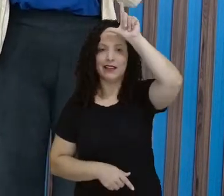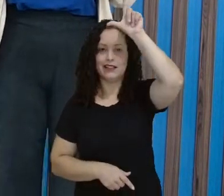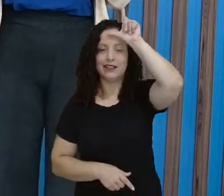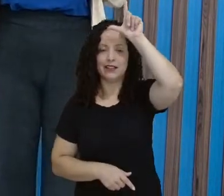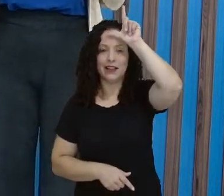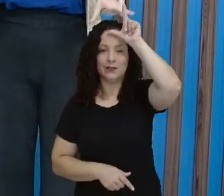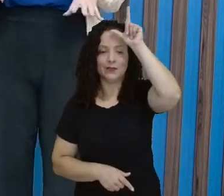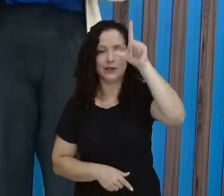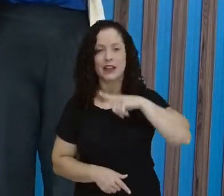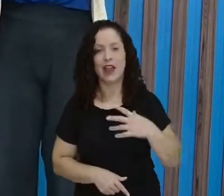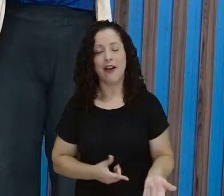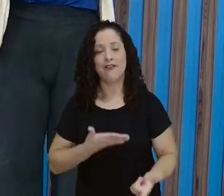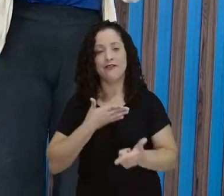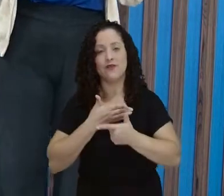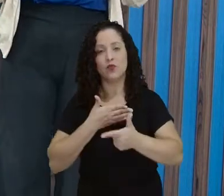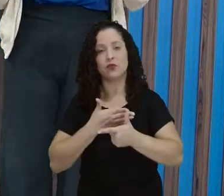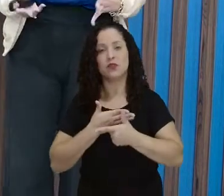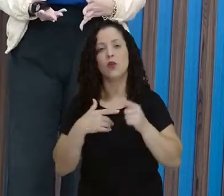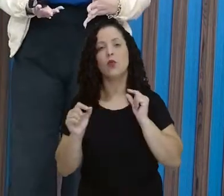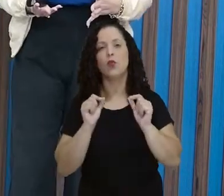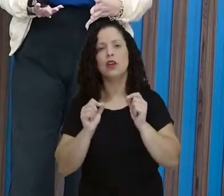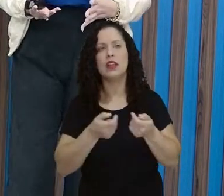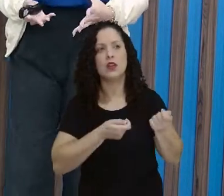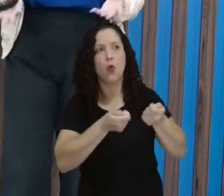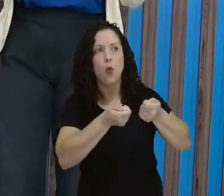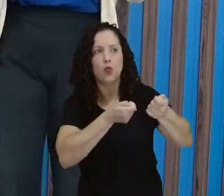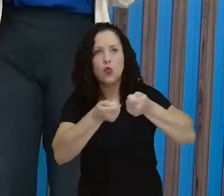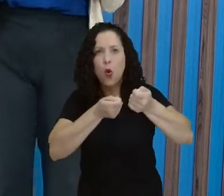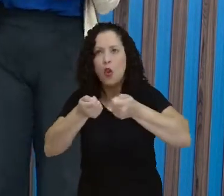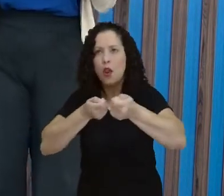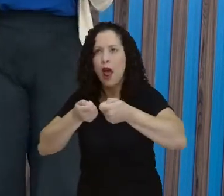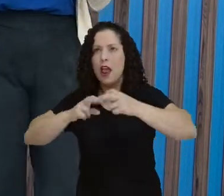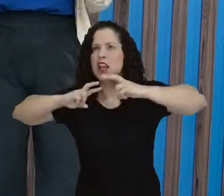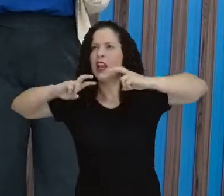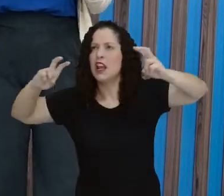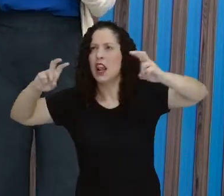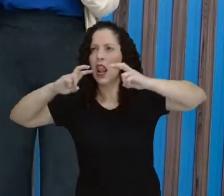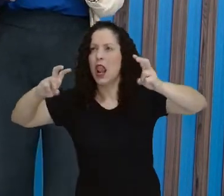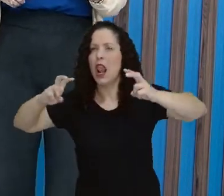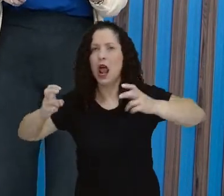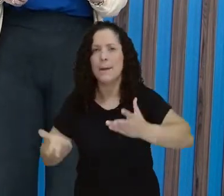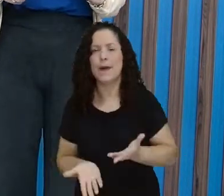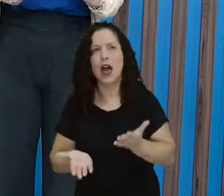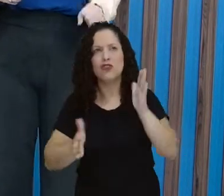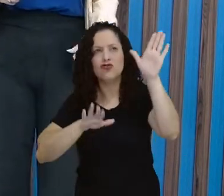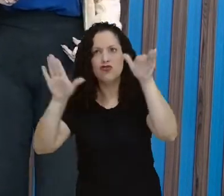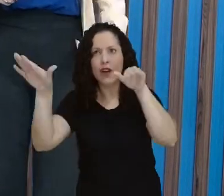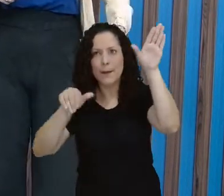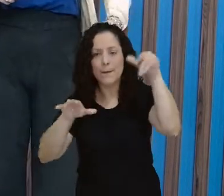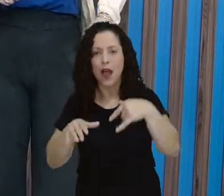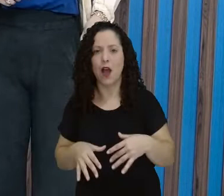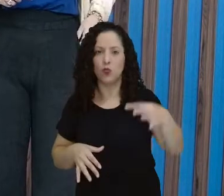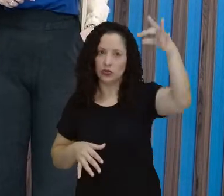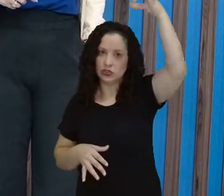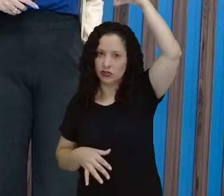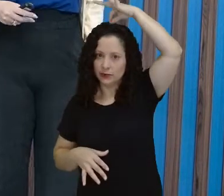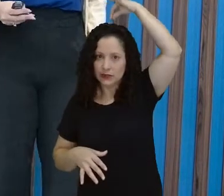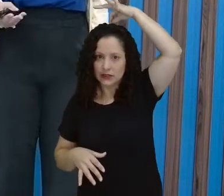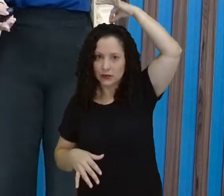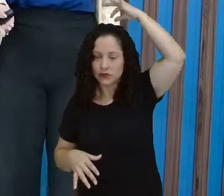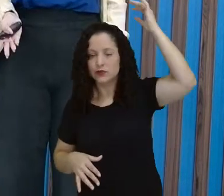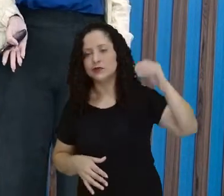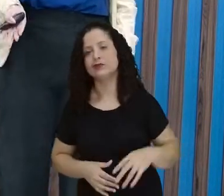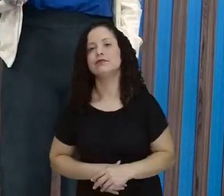a função de invocar ou controlar os espíritos, de acordo com a cultura deles, tá bom? E olha só,